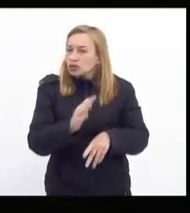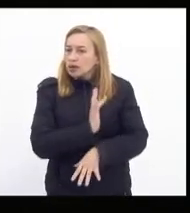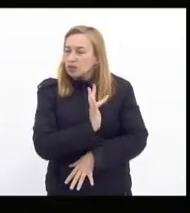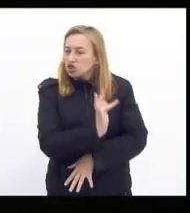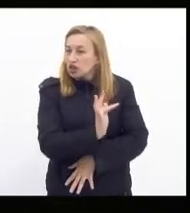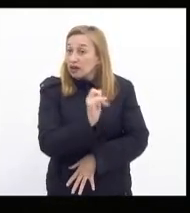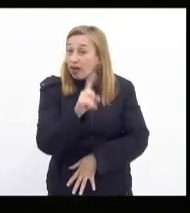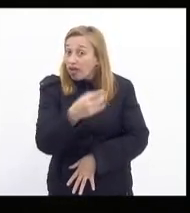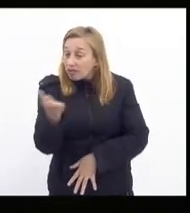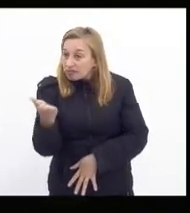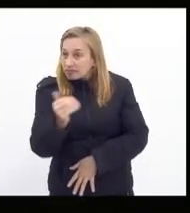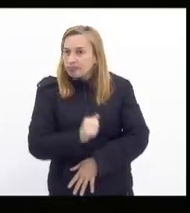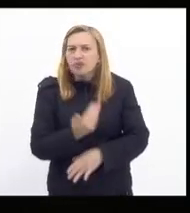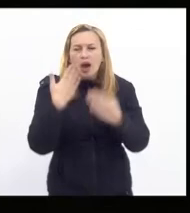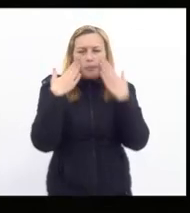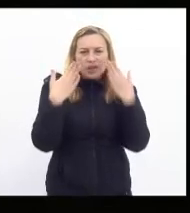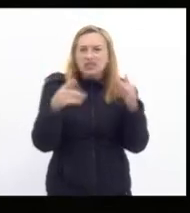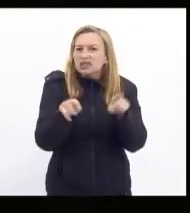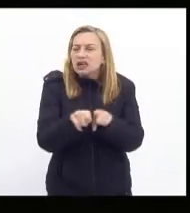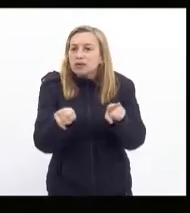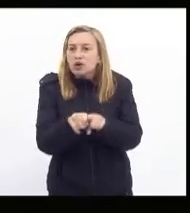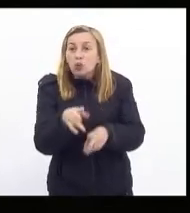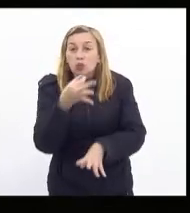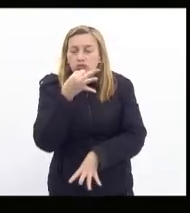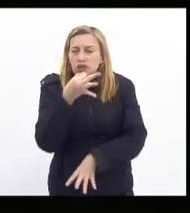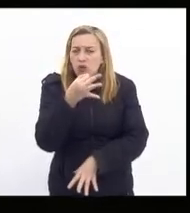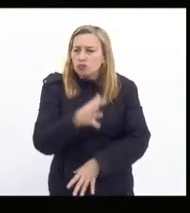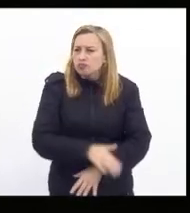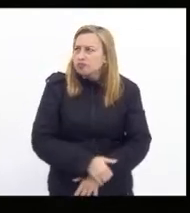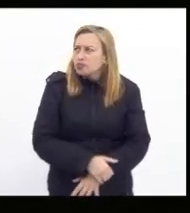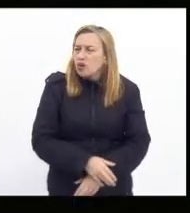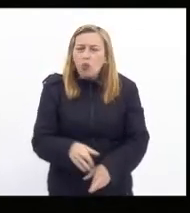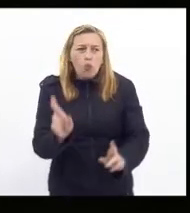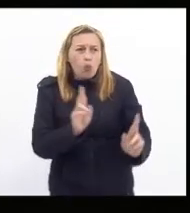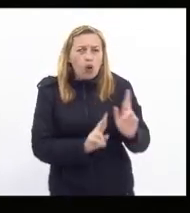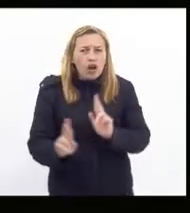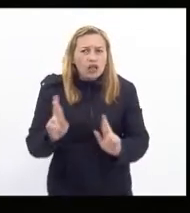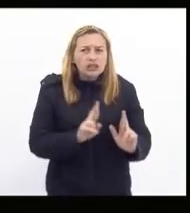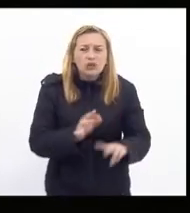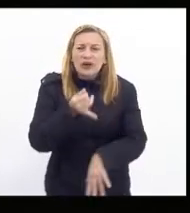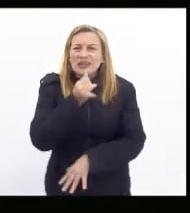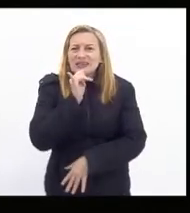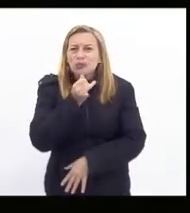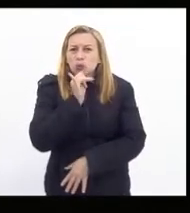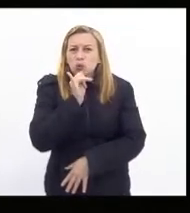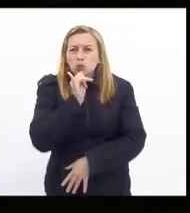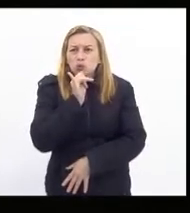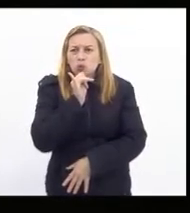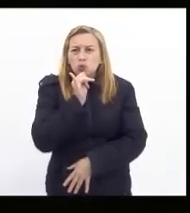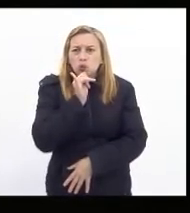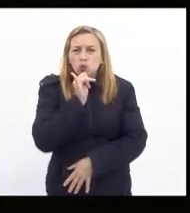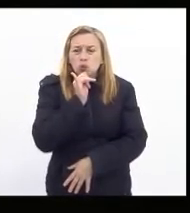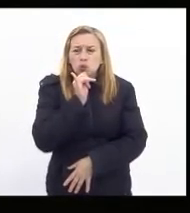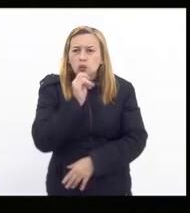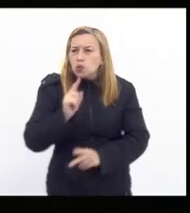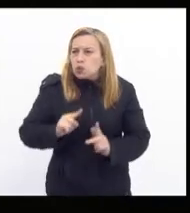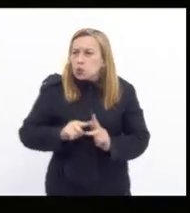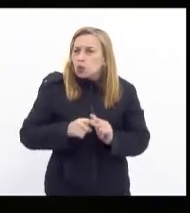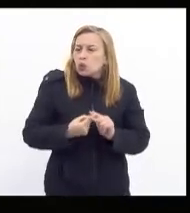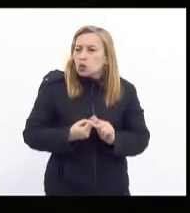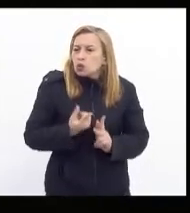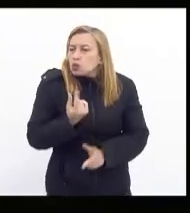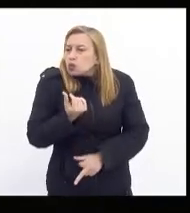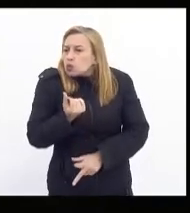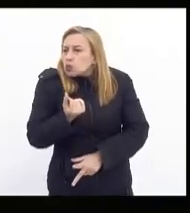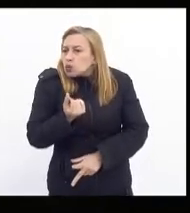apresenta também uma sugestão em relação por exemplo o reajuste tarifário